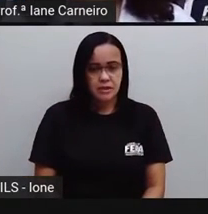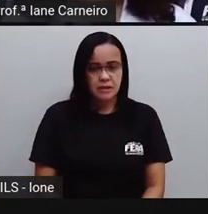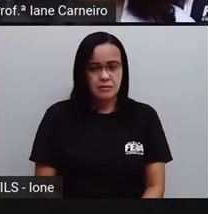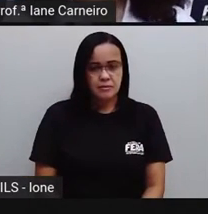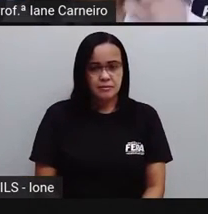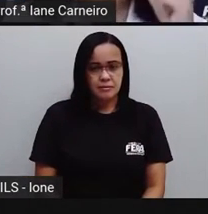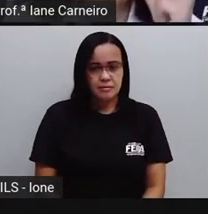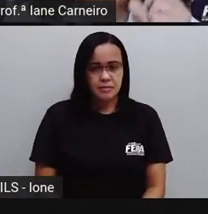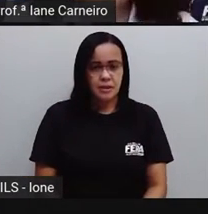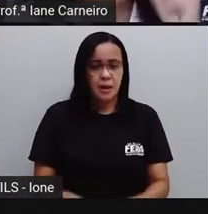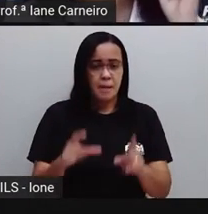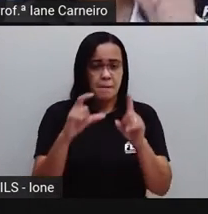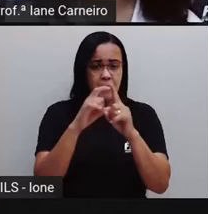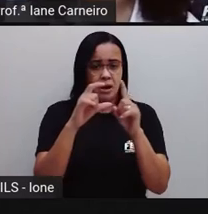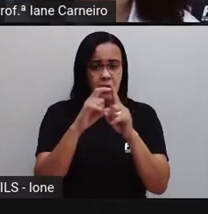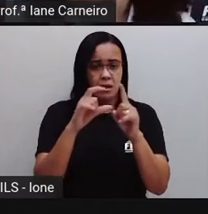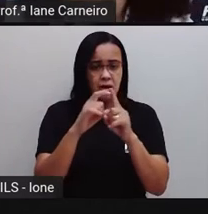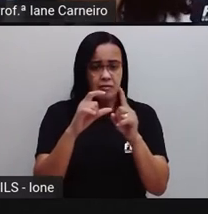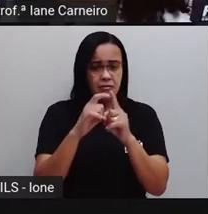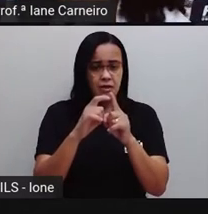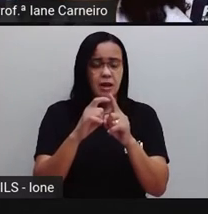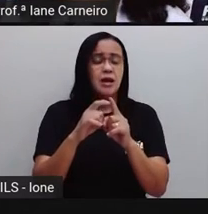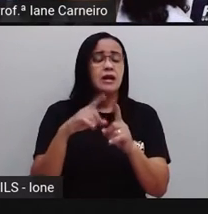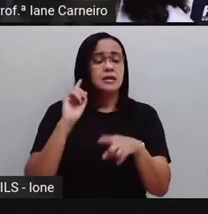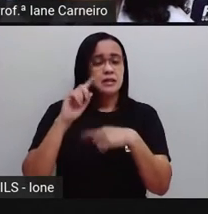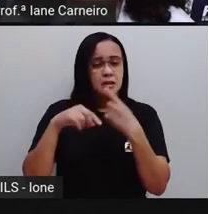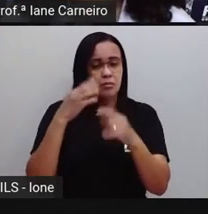E aqui são as palavras que a gente vai escrever já já.